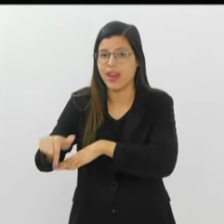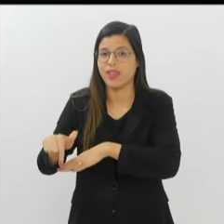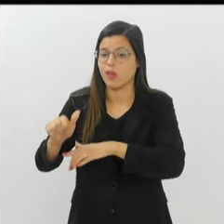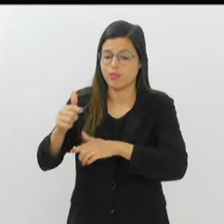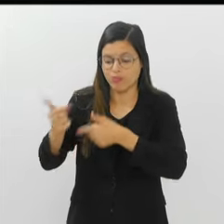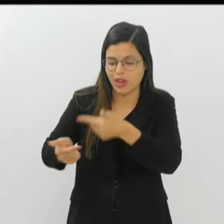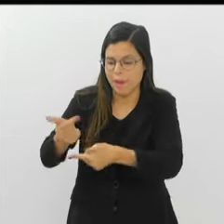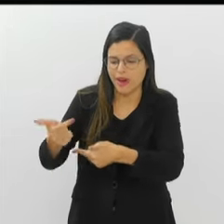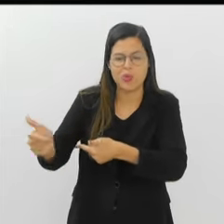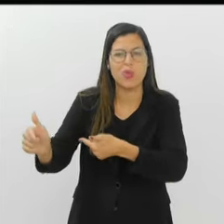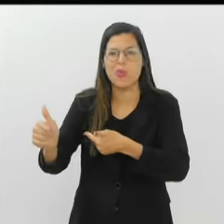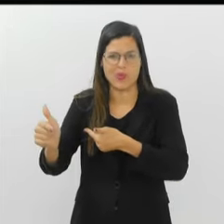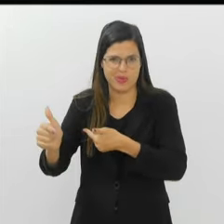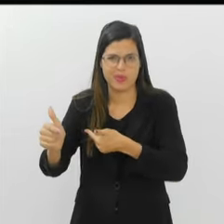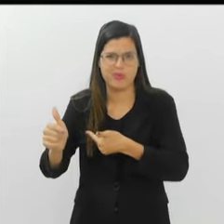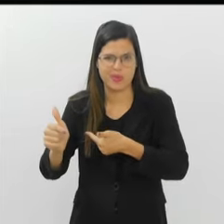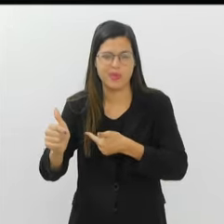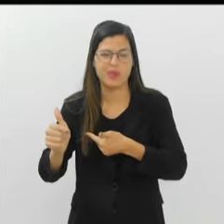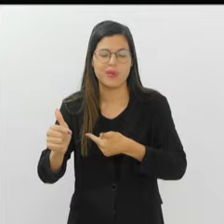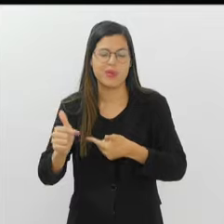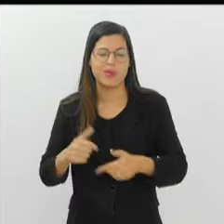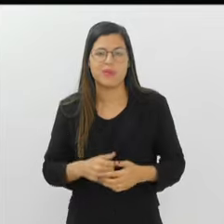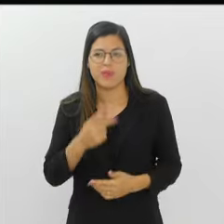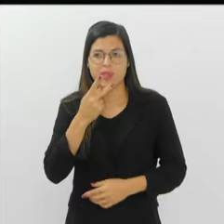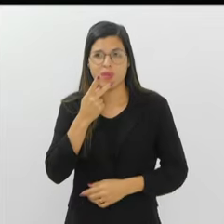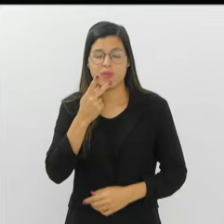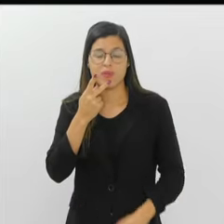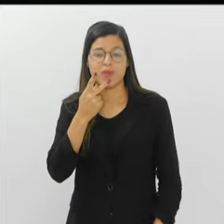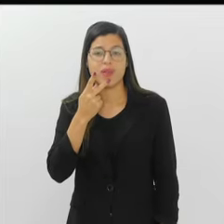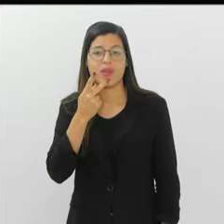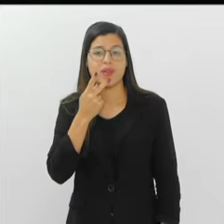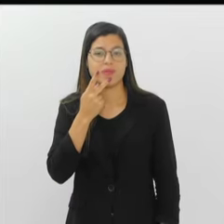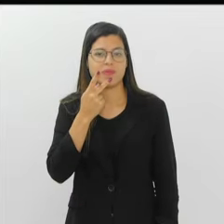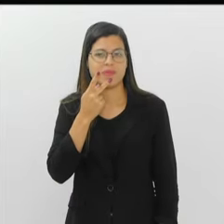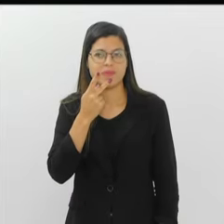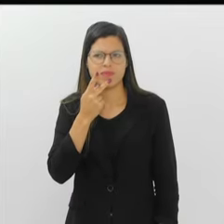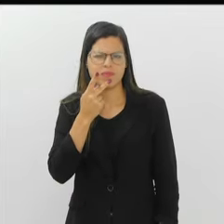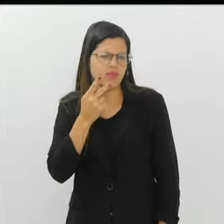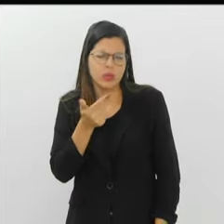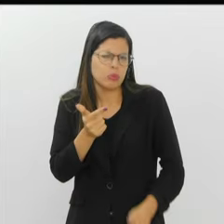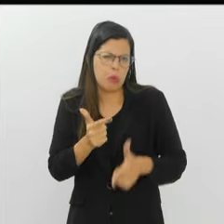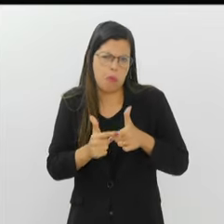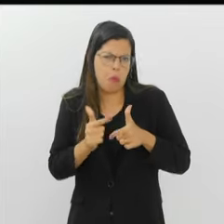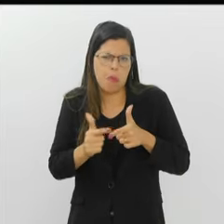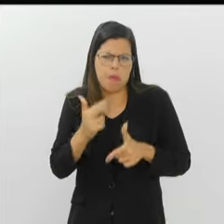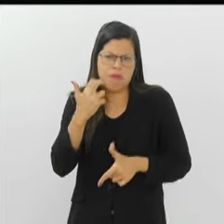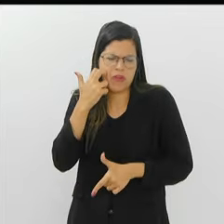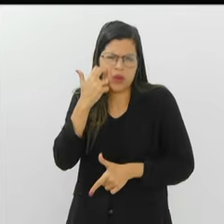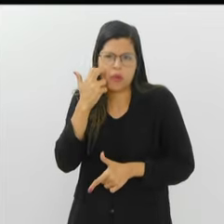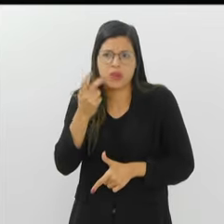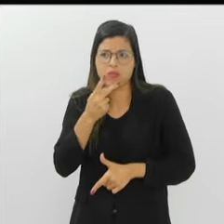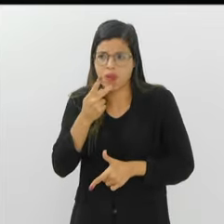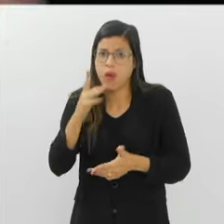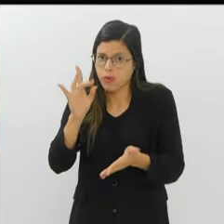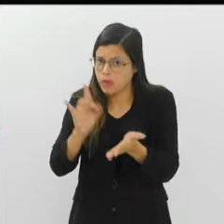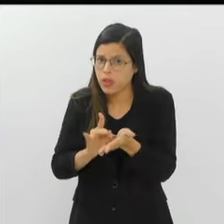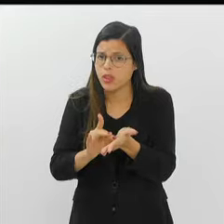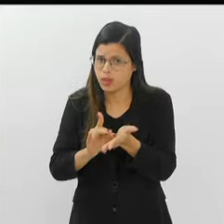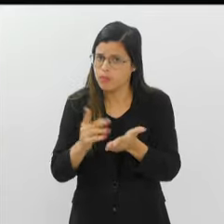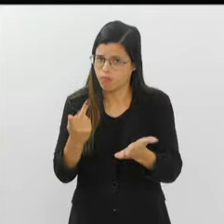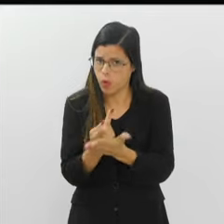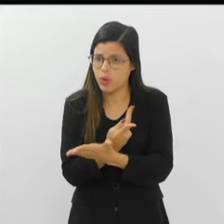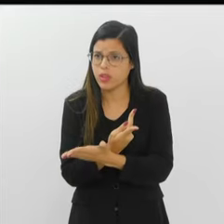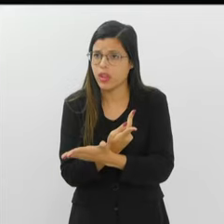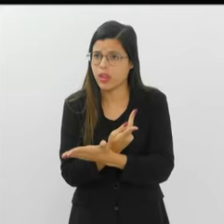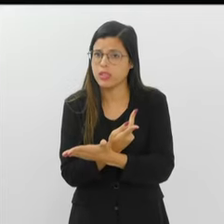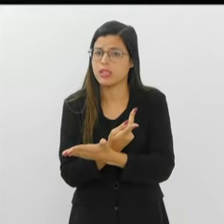feitura do Carnaval. Isso eu falo sem nenhum tipo de problema ou constrangimento, porque é uma verdade, é uma